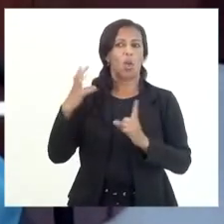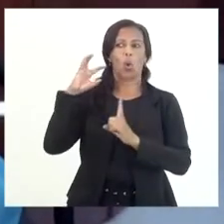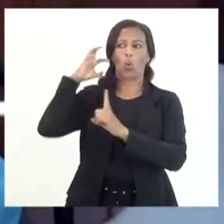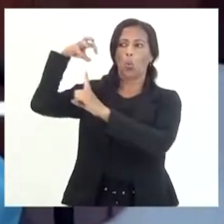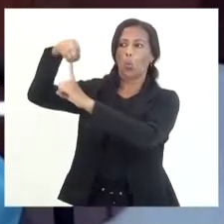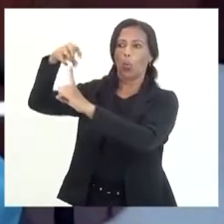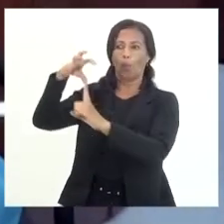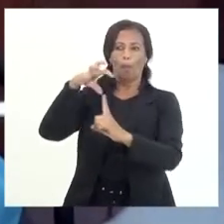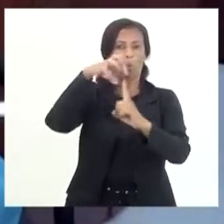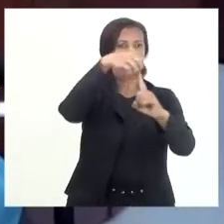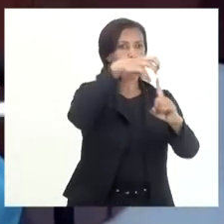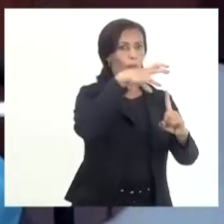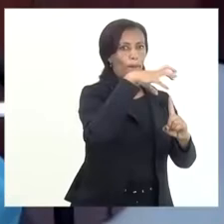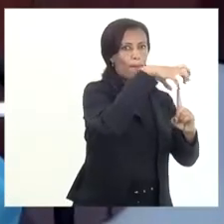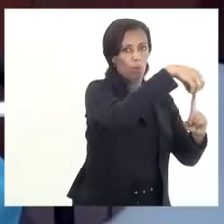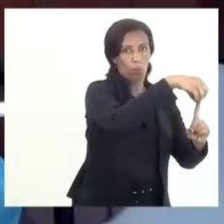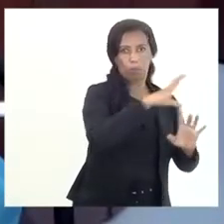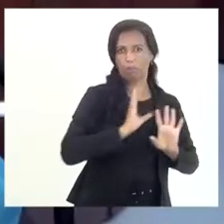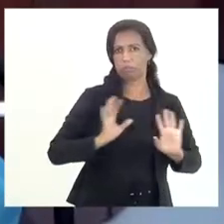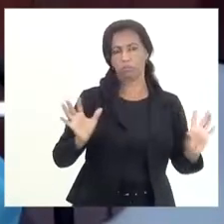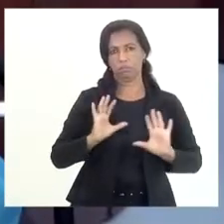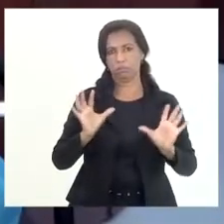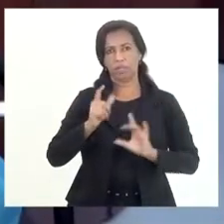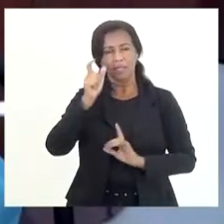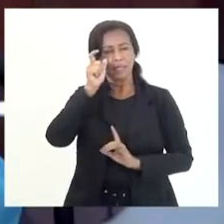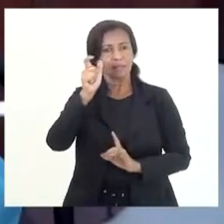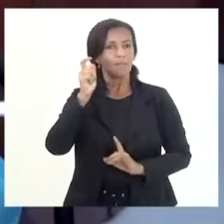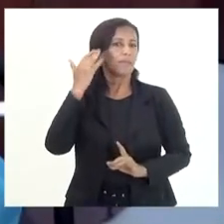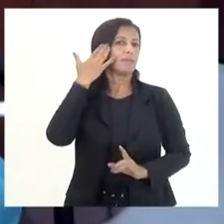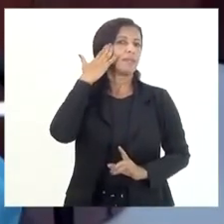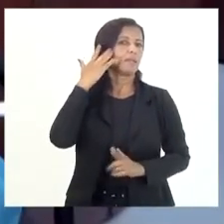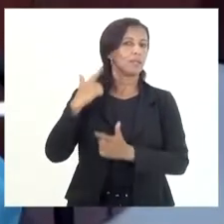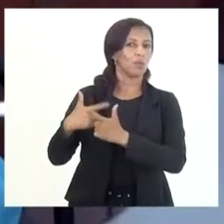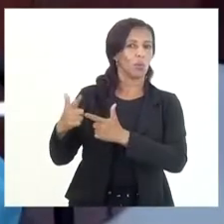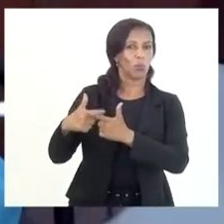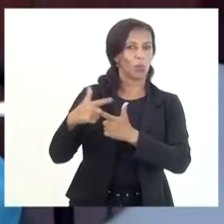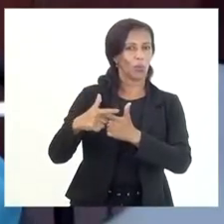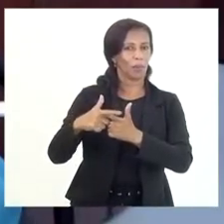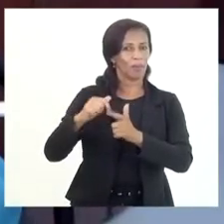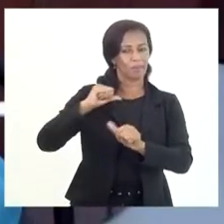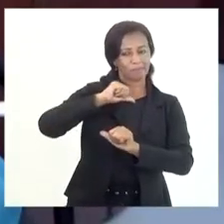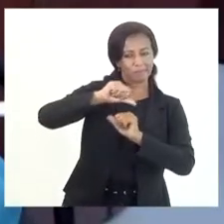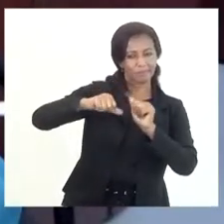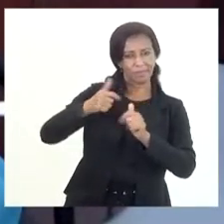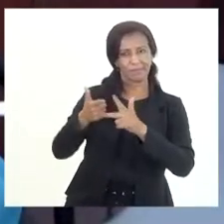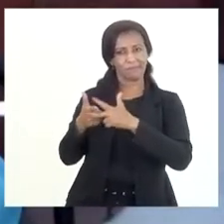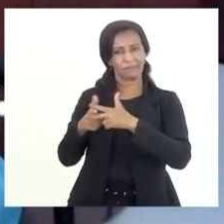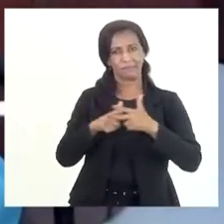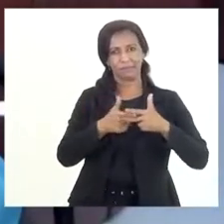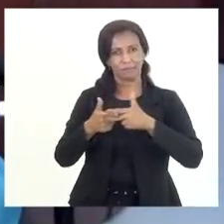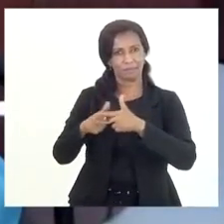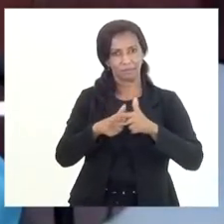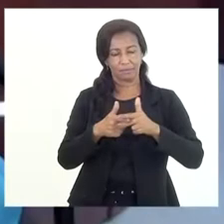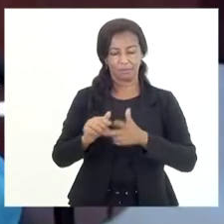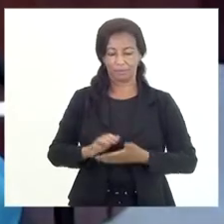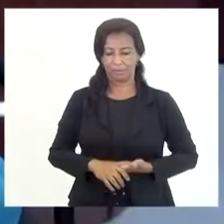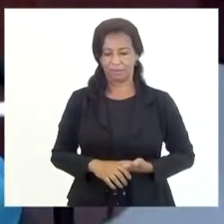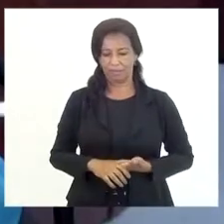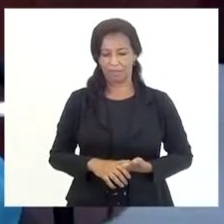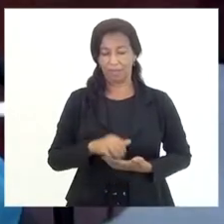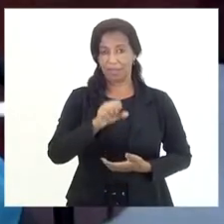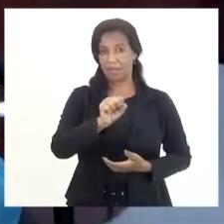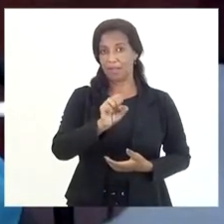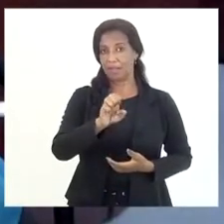intenção, na verdade, é sempre a intenção a gente entender o problema, poder superar e aprimorar, mas a